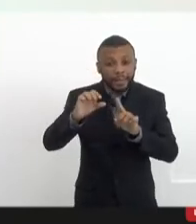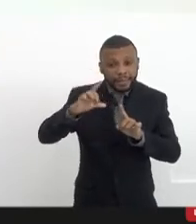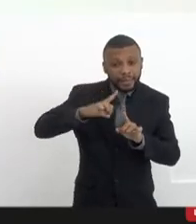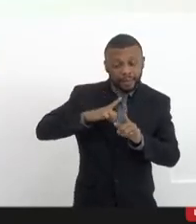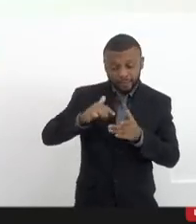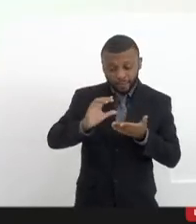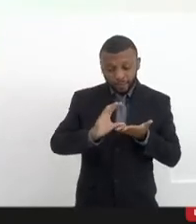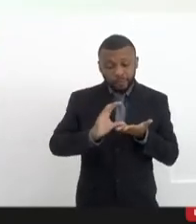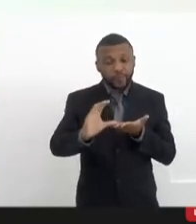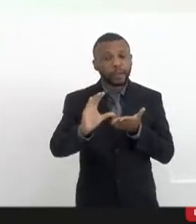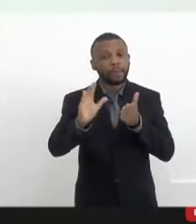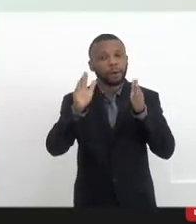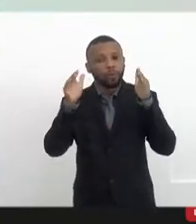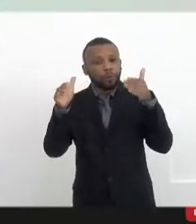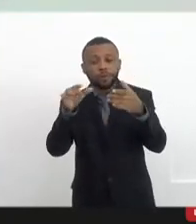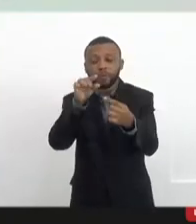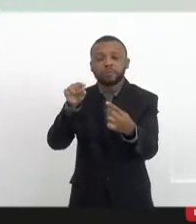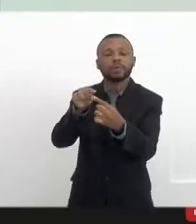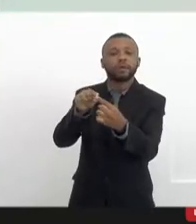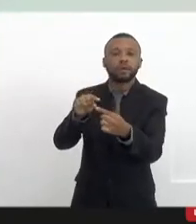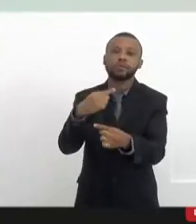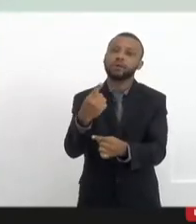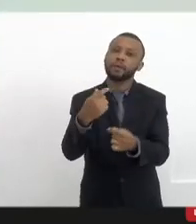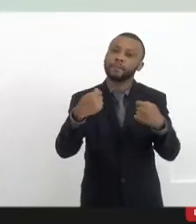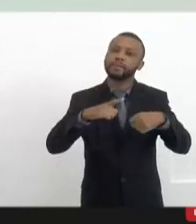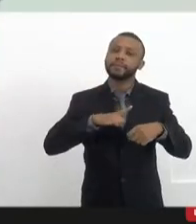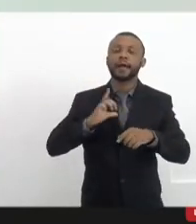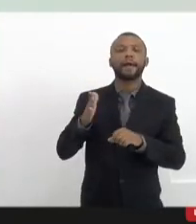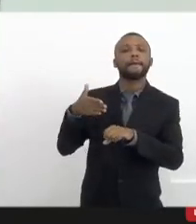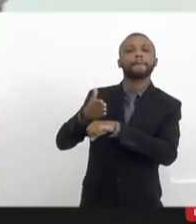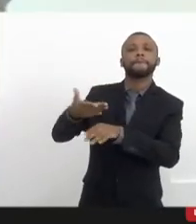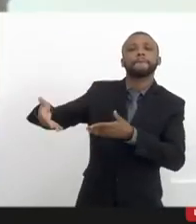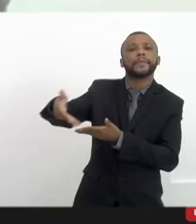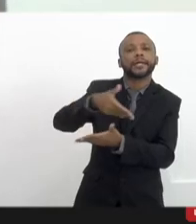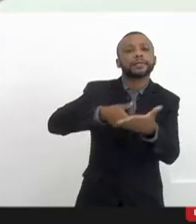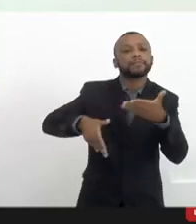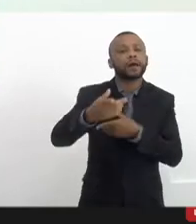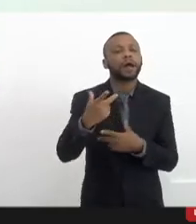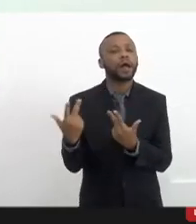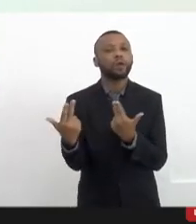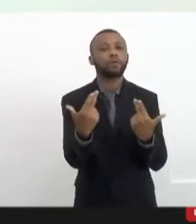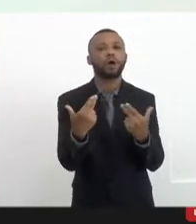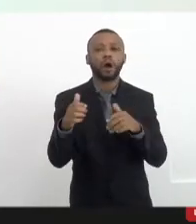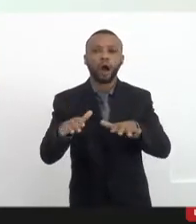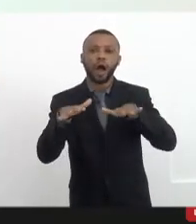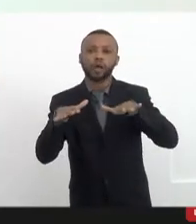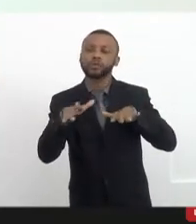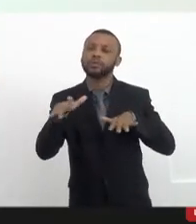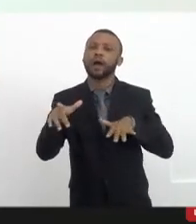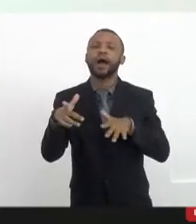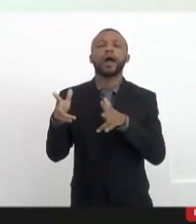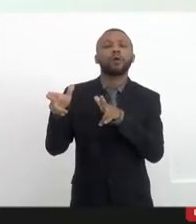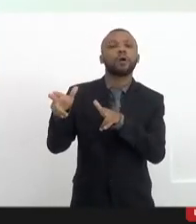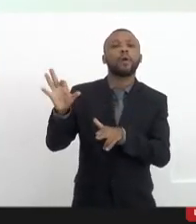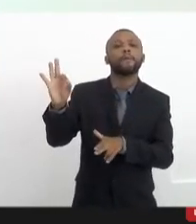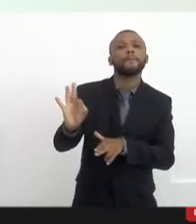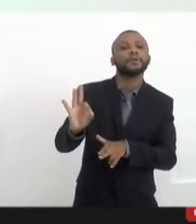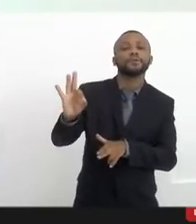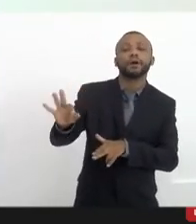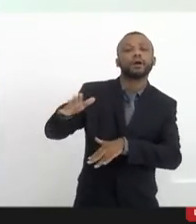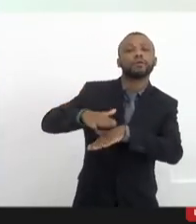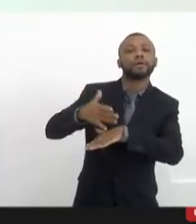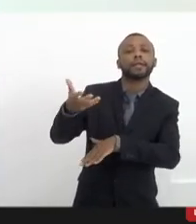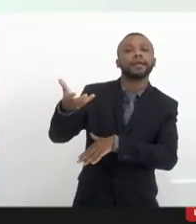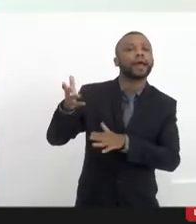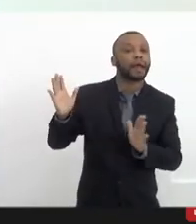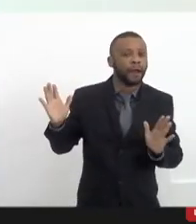específica para isso, nós temos que participar conforme a audiência e não conforme o percentual que eles querem ou que